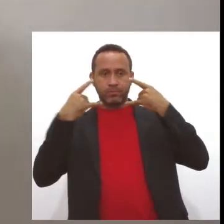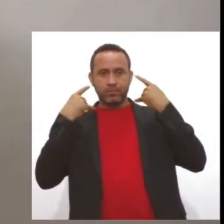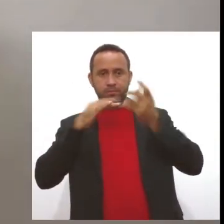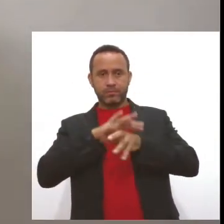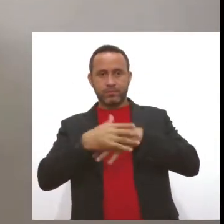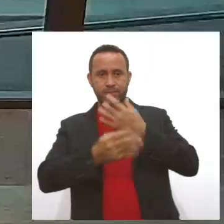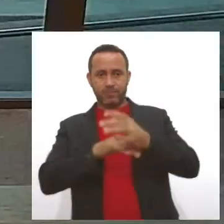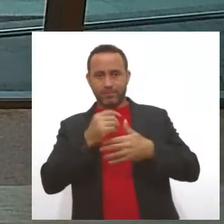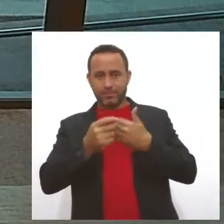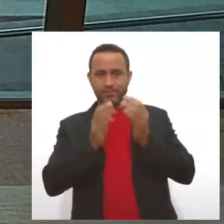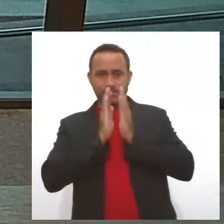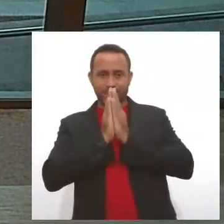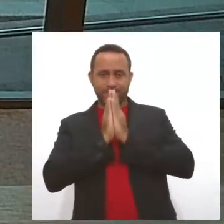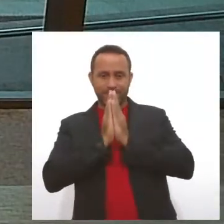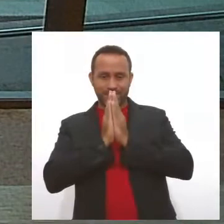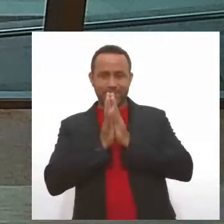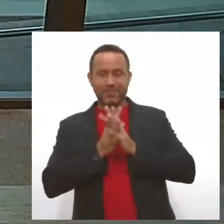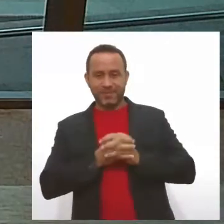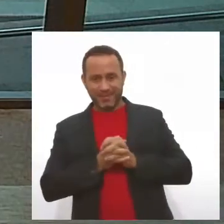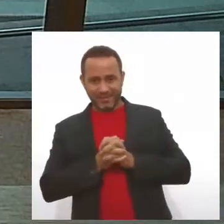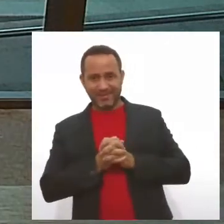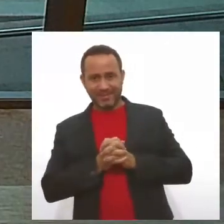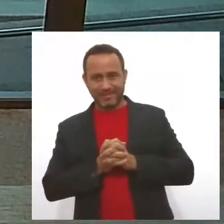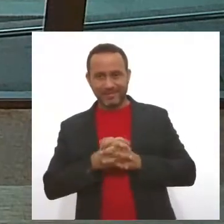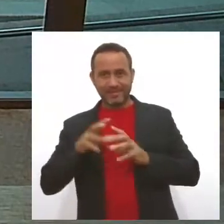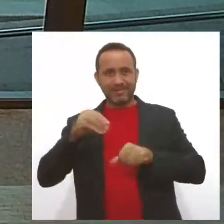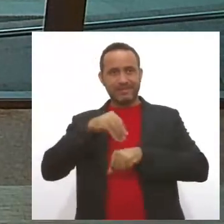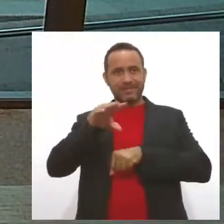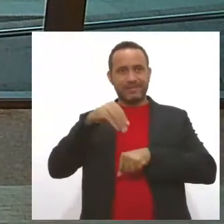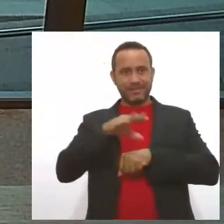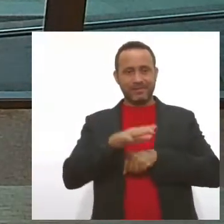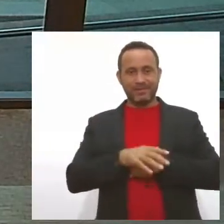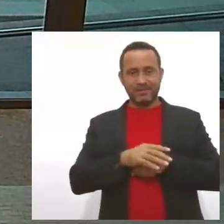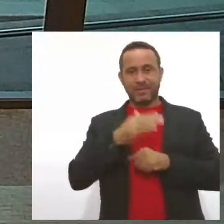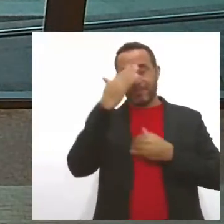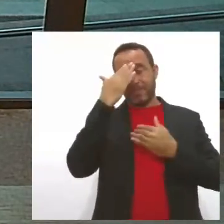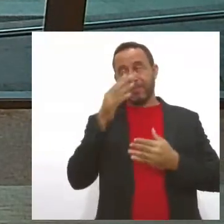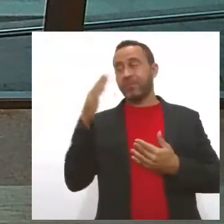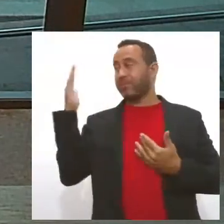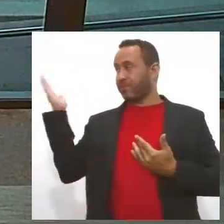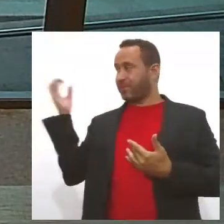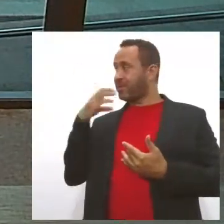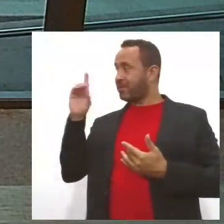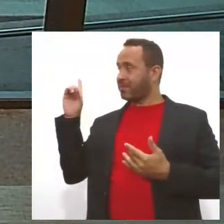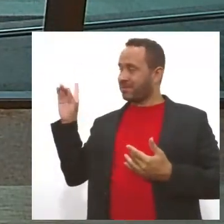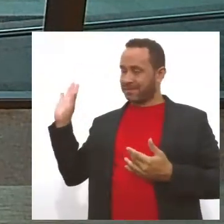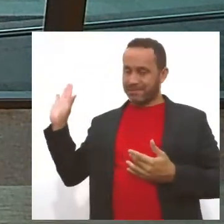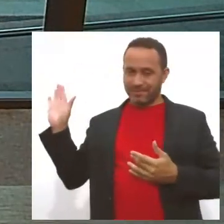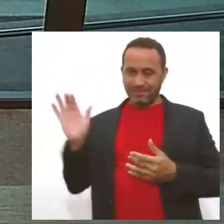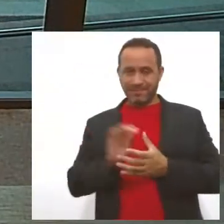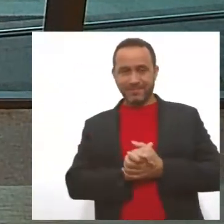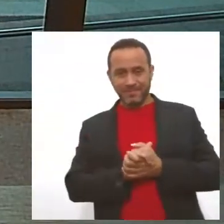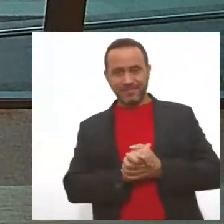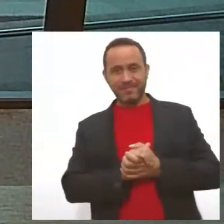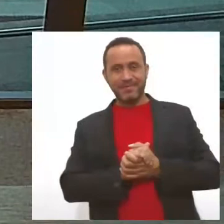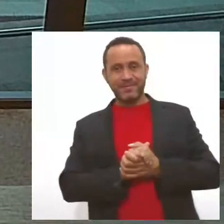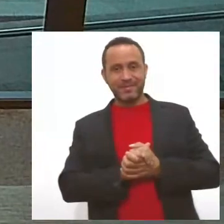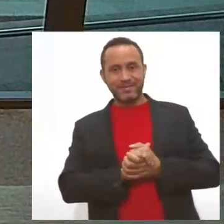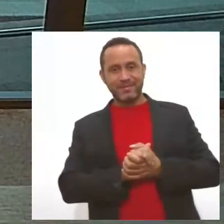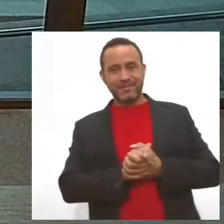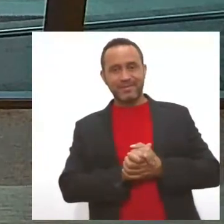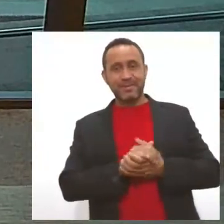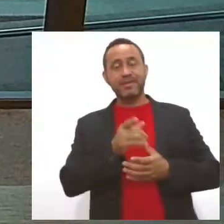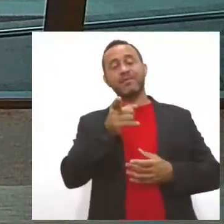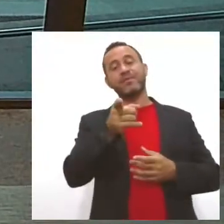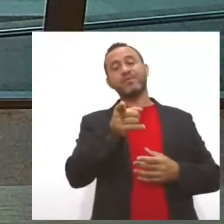favor, gente. Exatamente. Olha aí, dado o recado da Arícia Menezes, obrigada, viu, Arícia? Bom dia para você. Imagina, bom dia. E para você